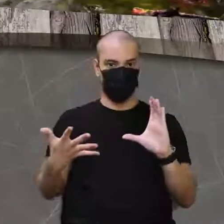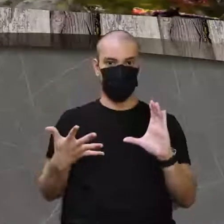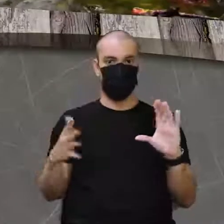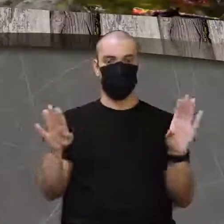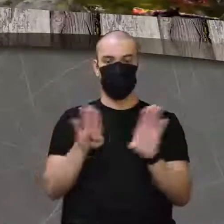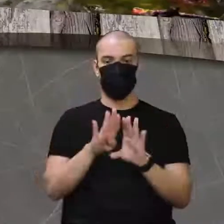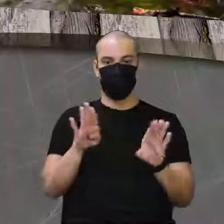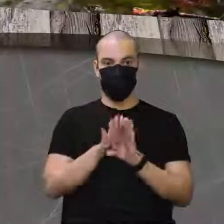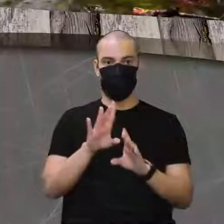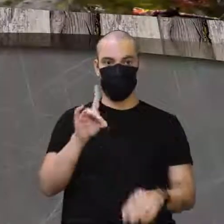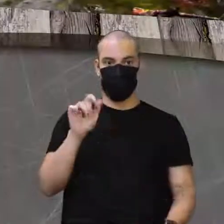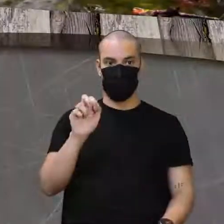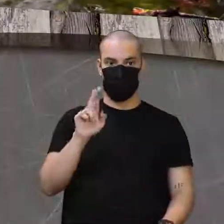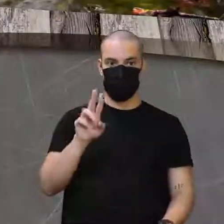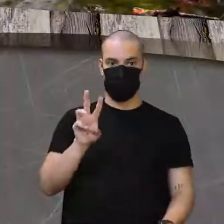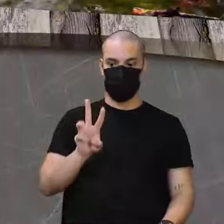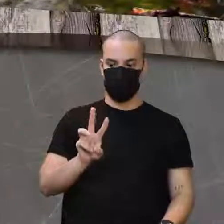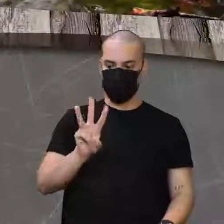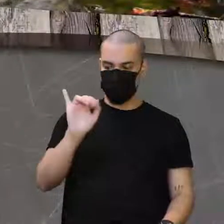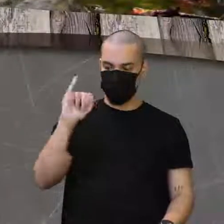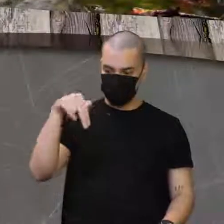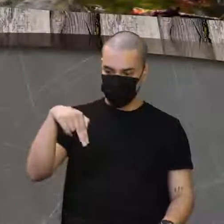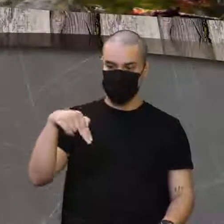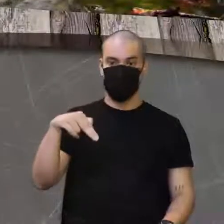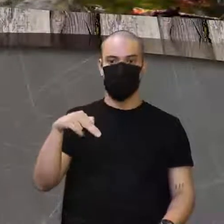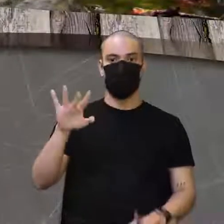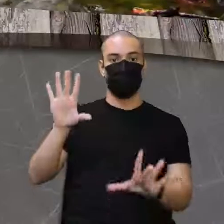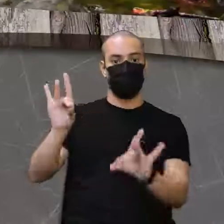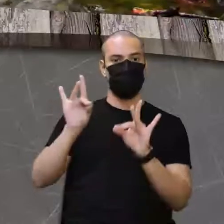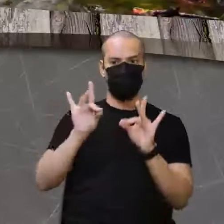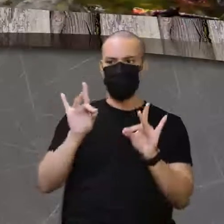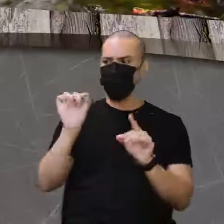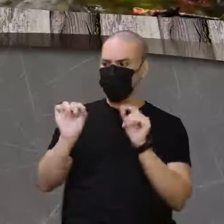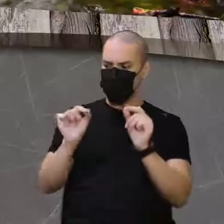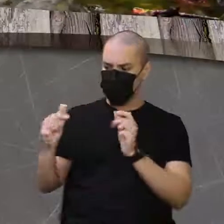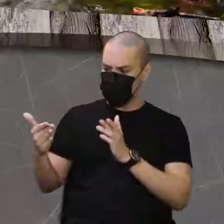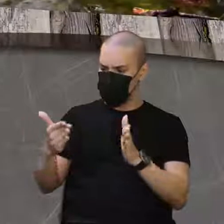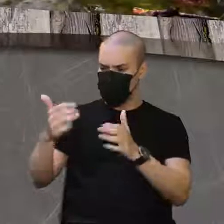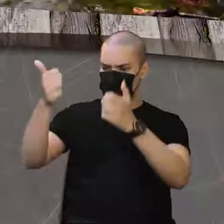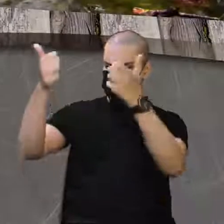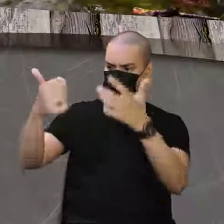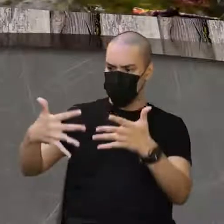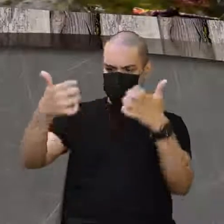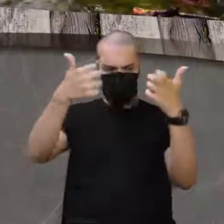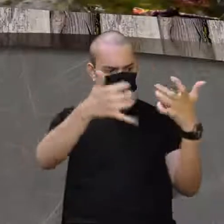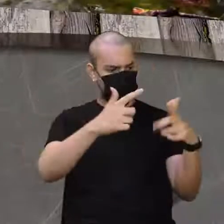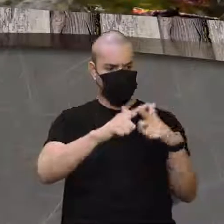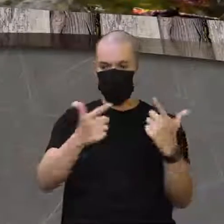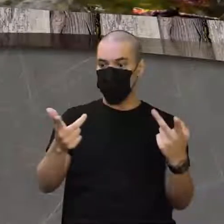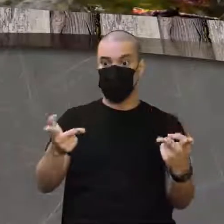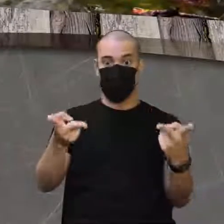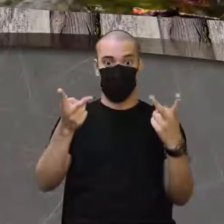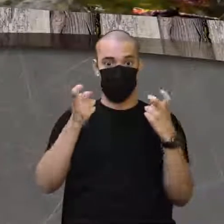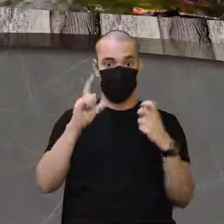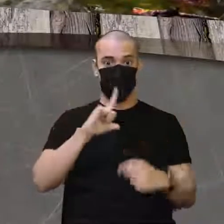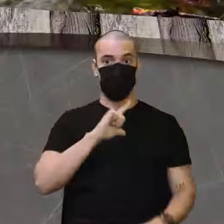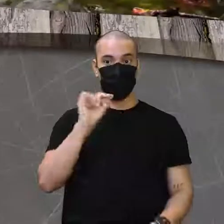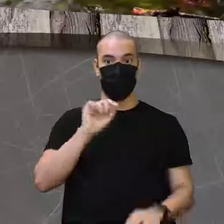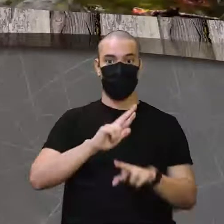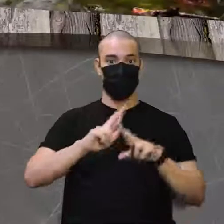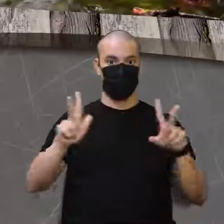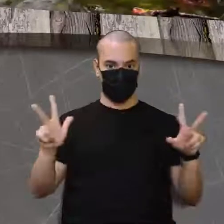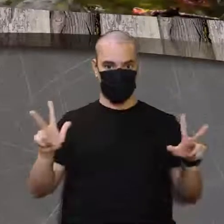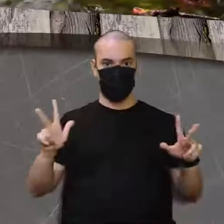E o Darwin, ele pegou ali o fiozinho da meada porque ele estava percebendo que existiam essas